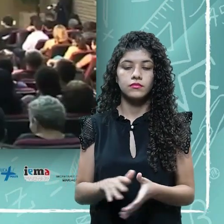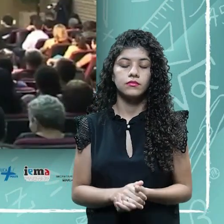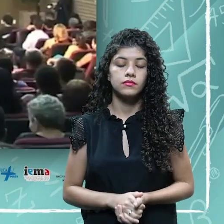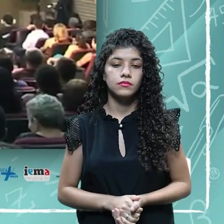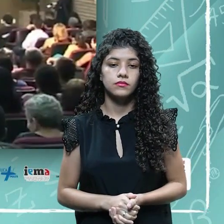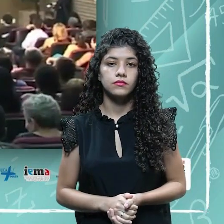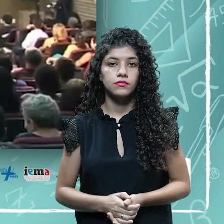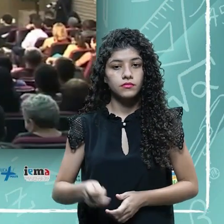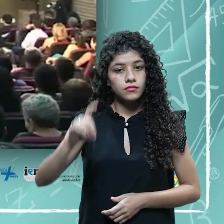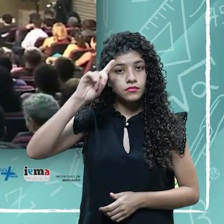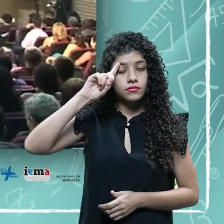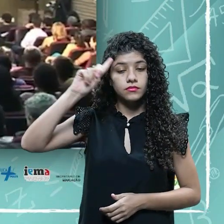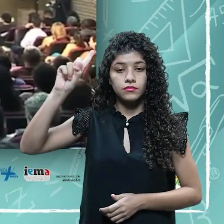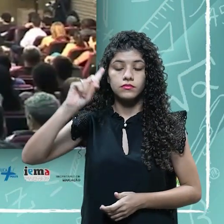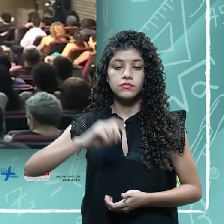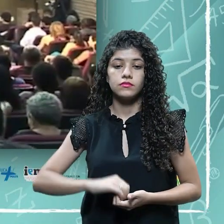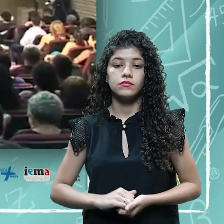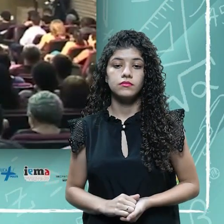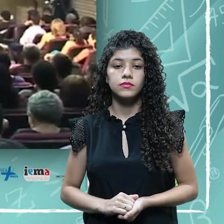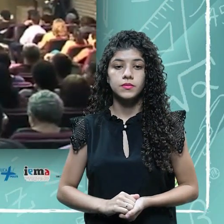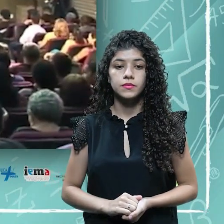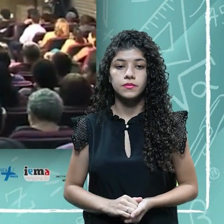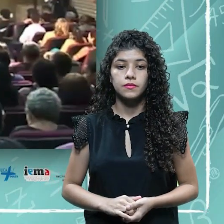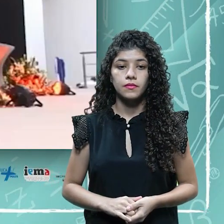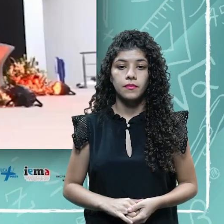as turmas em cada dia de solenidade.